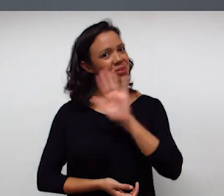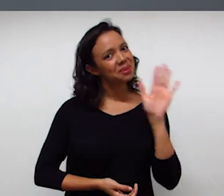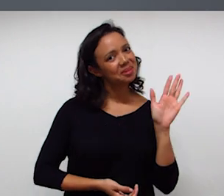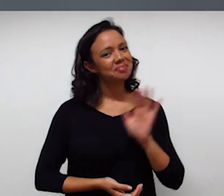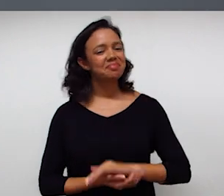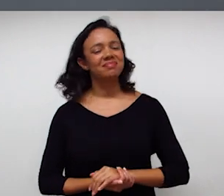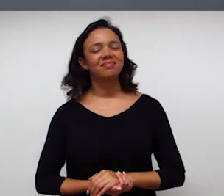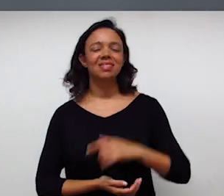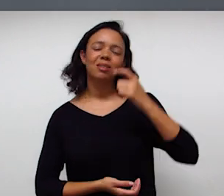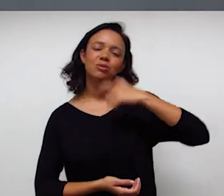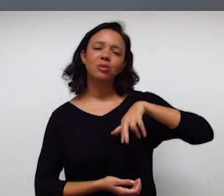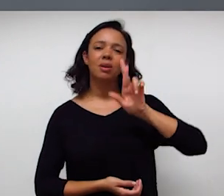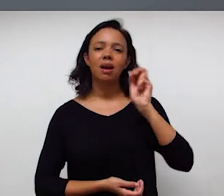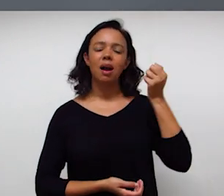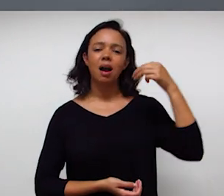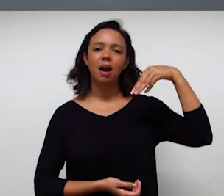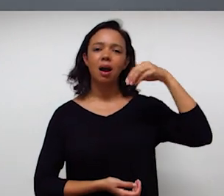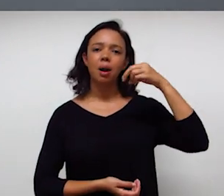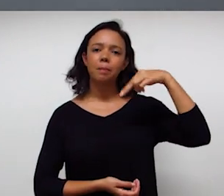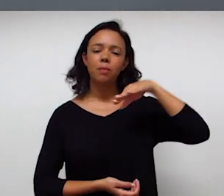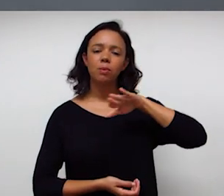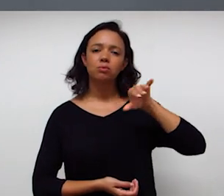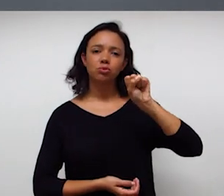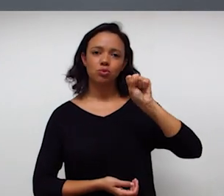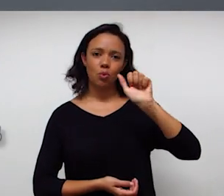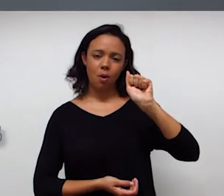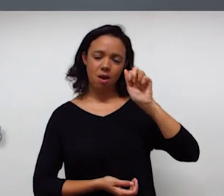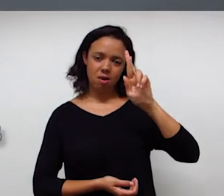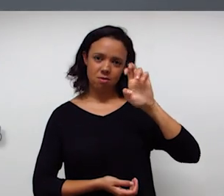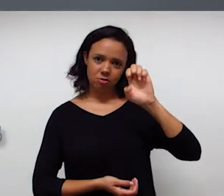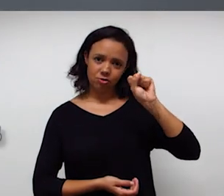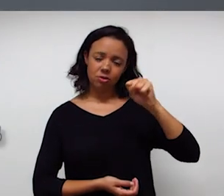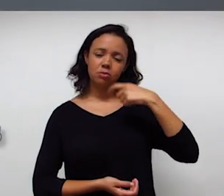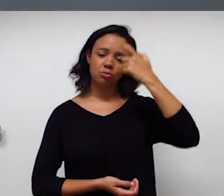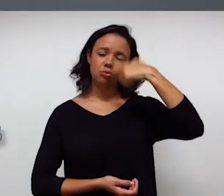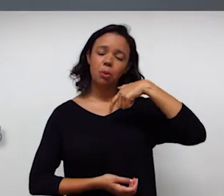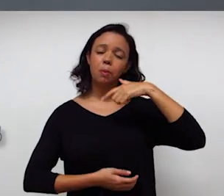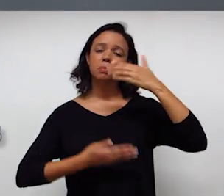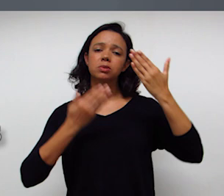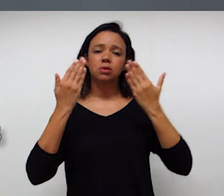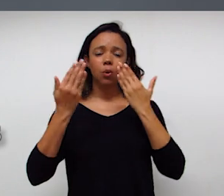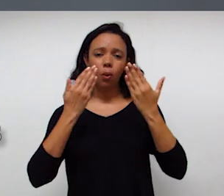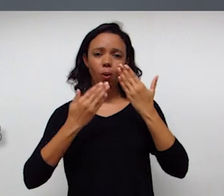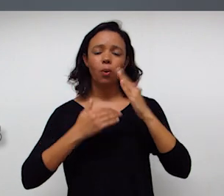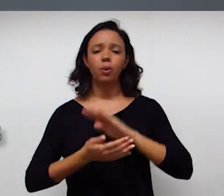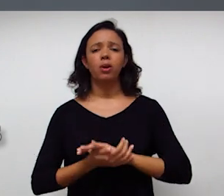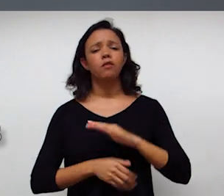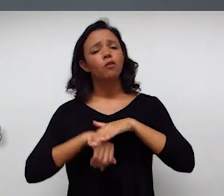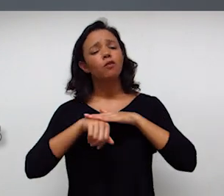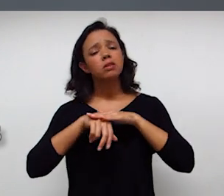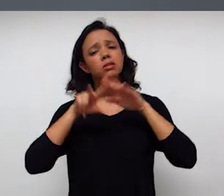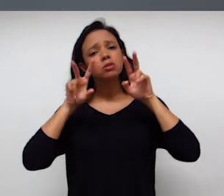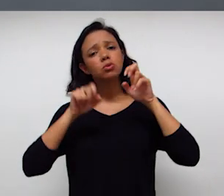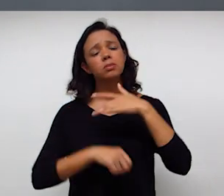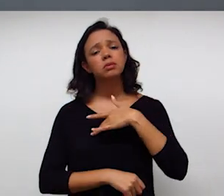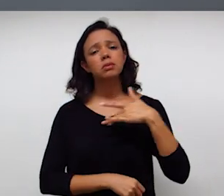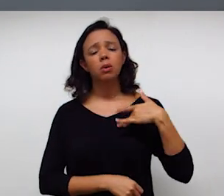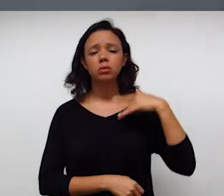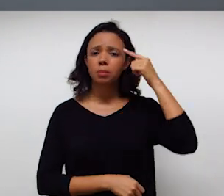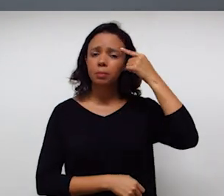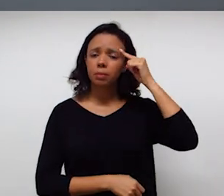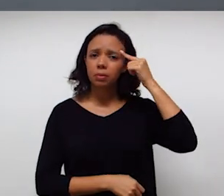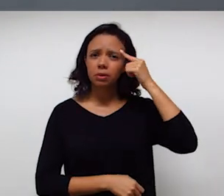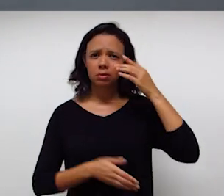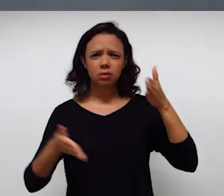Olá, eu sou o Ramon Soares, sou psicólogo e vim aqui conversar com vocês sobre saúde mental. Nesse